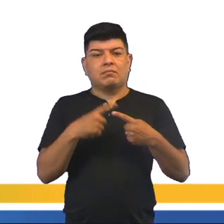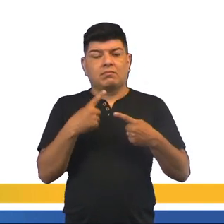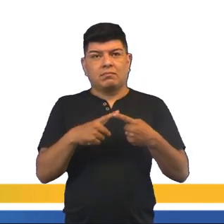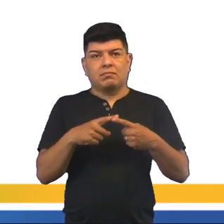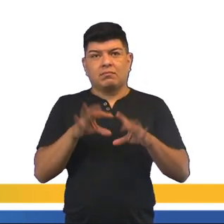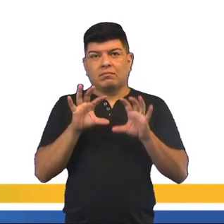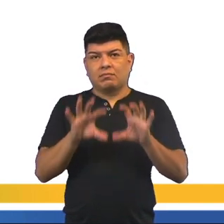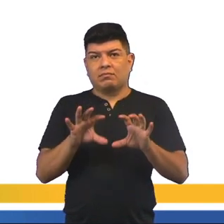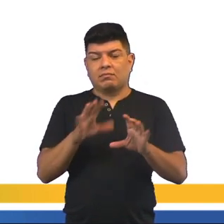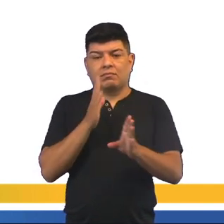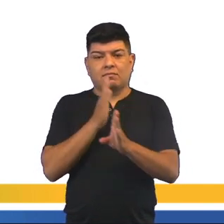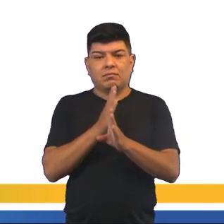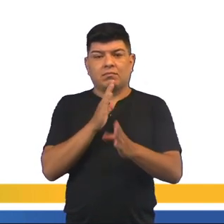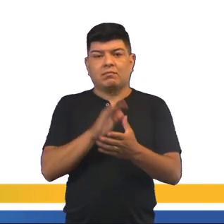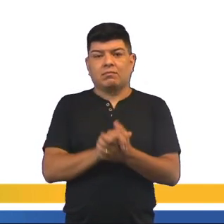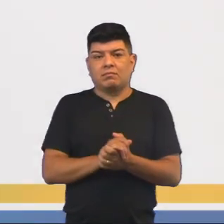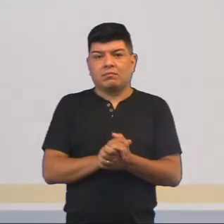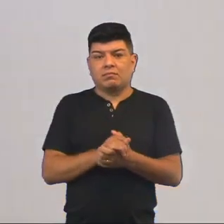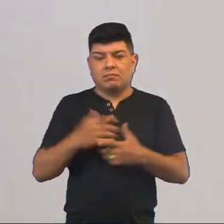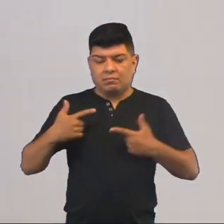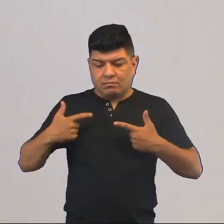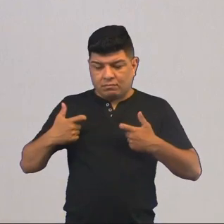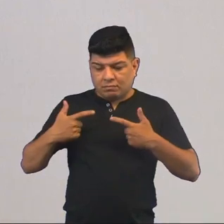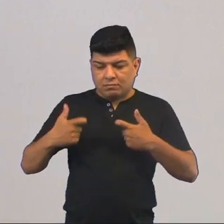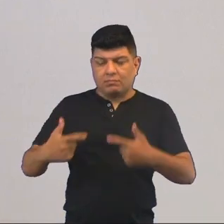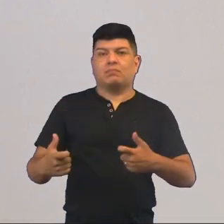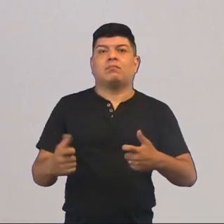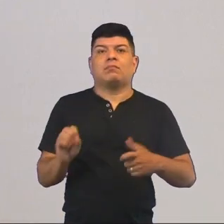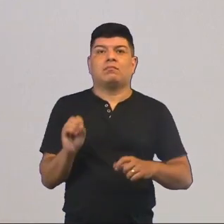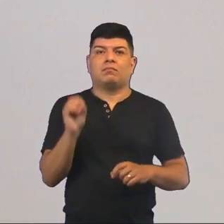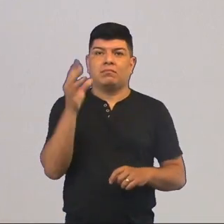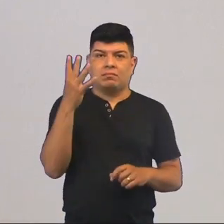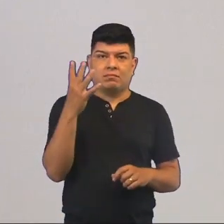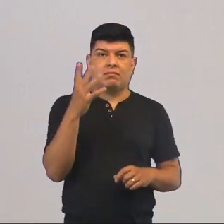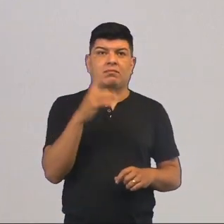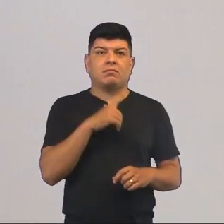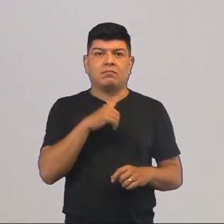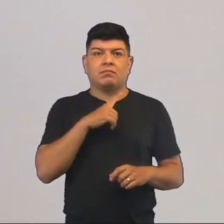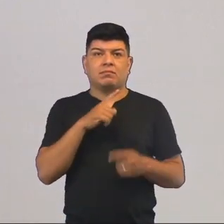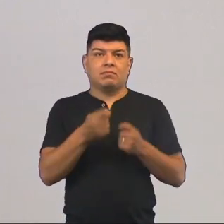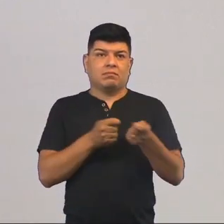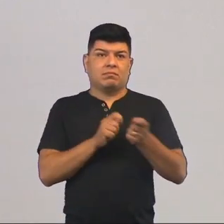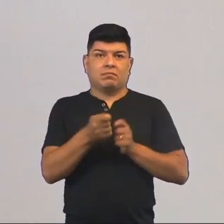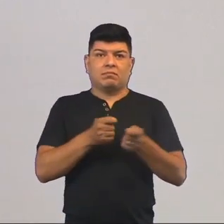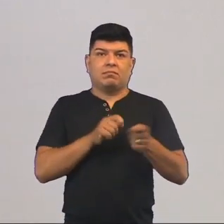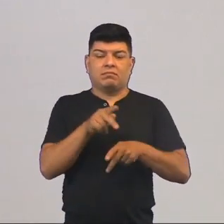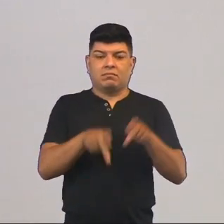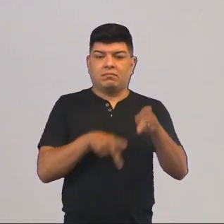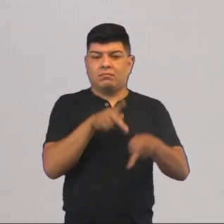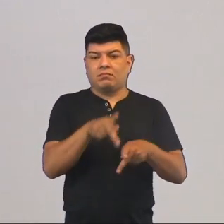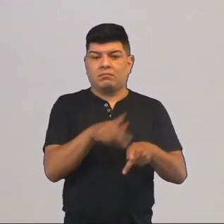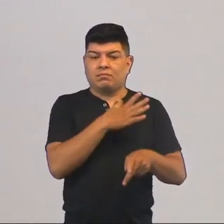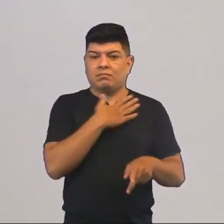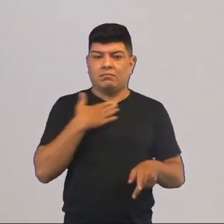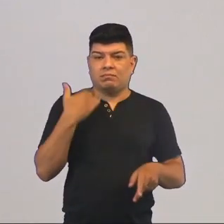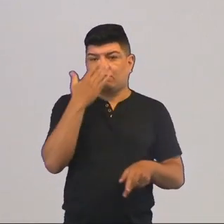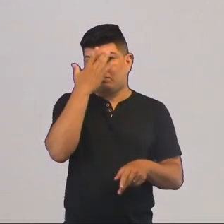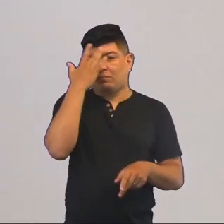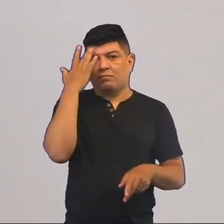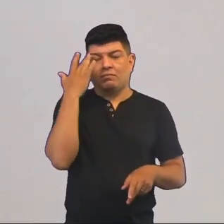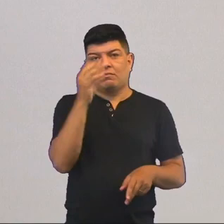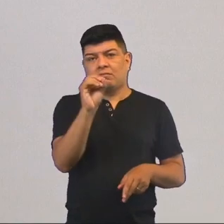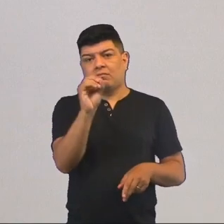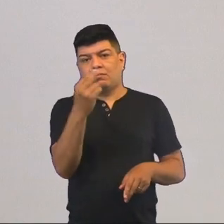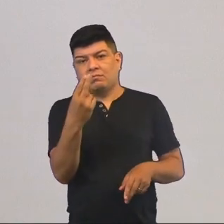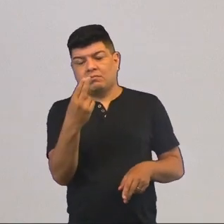ele, através das guerras, aconteceria aí um controle da população. Porque morreriam pessoas, ou também